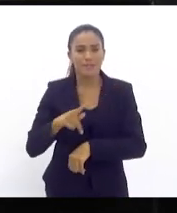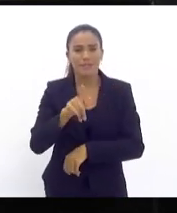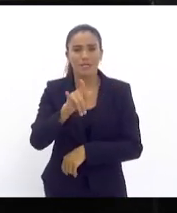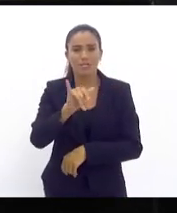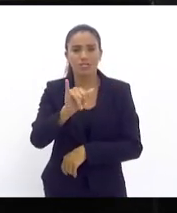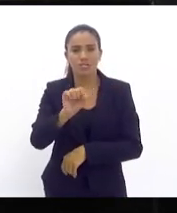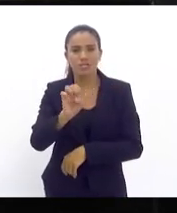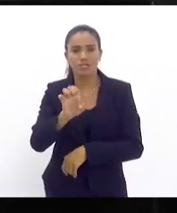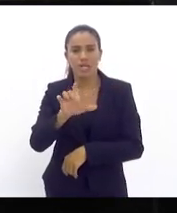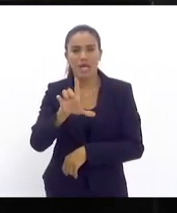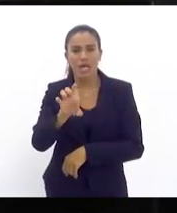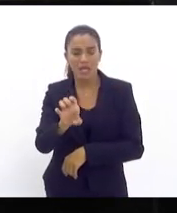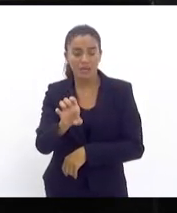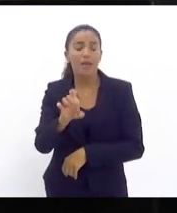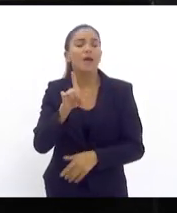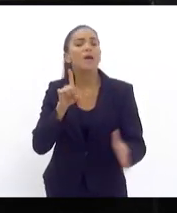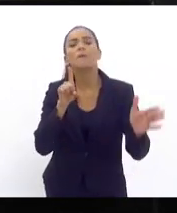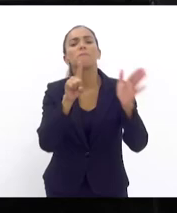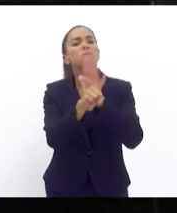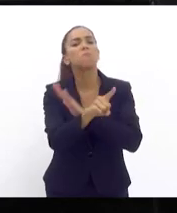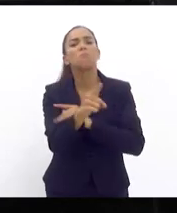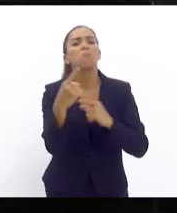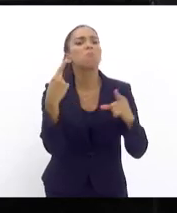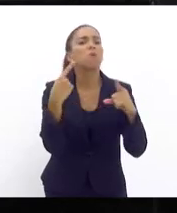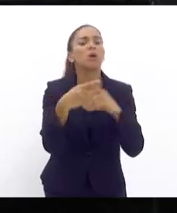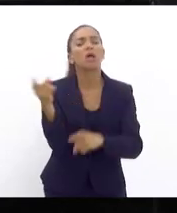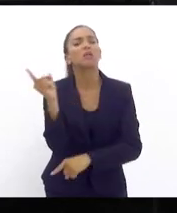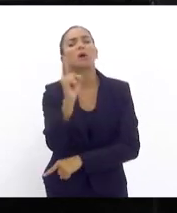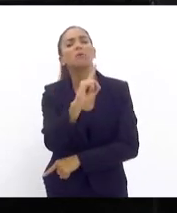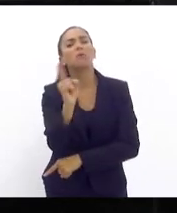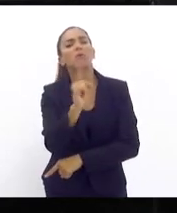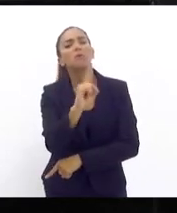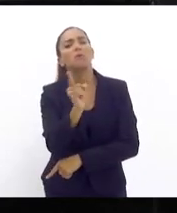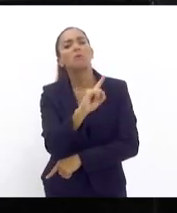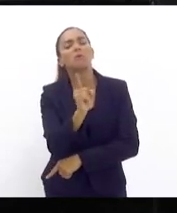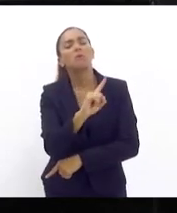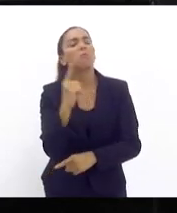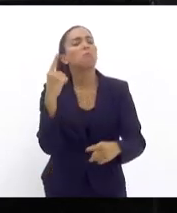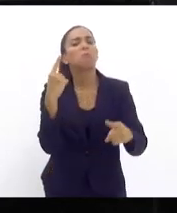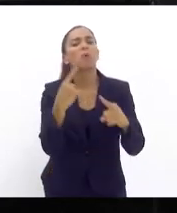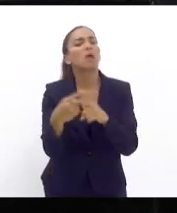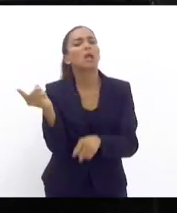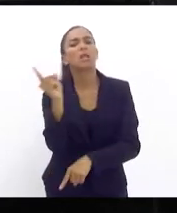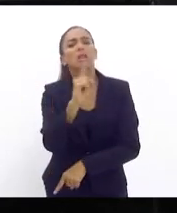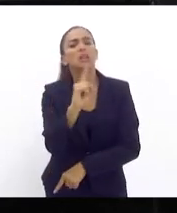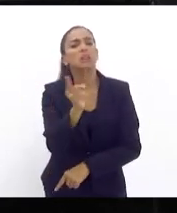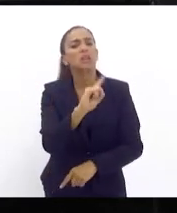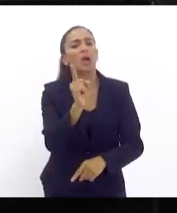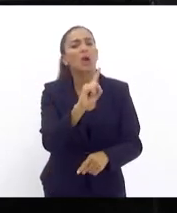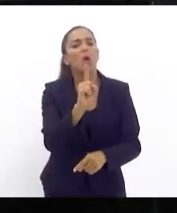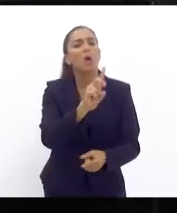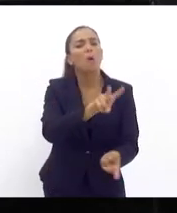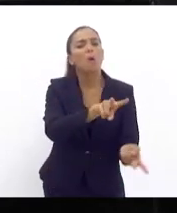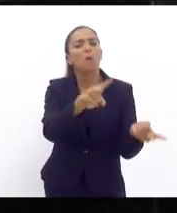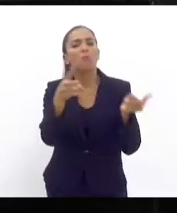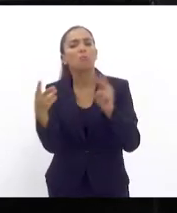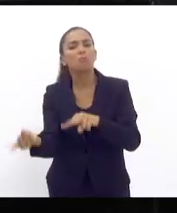pergunta, por que não, por que não, por que não migração para 30 horas?